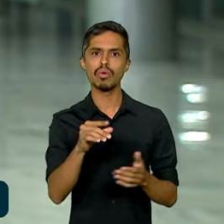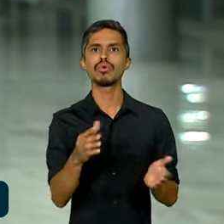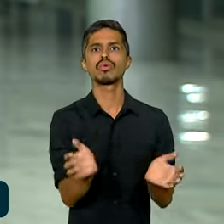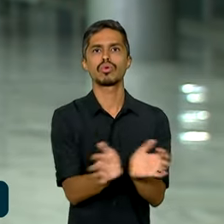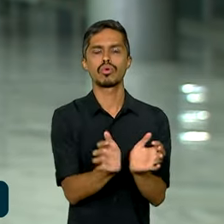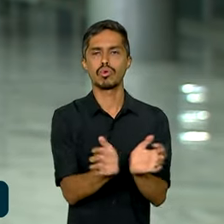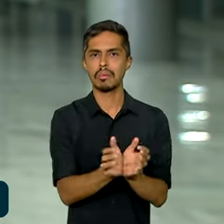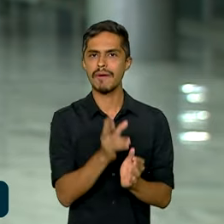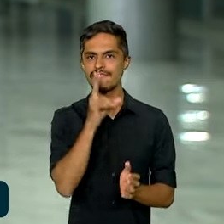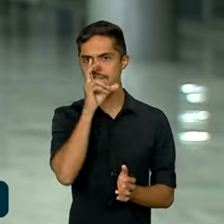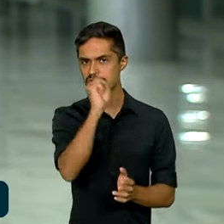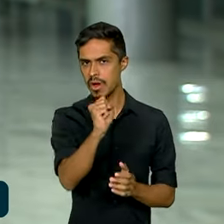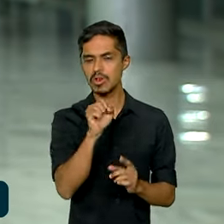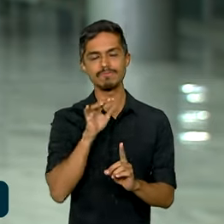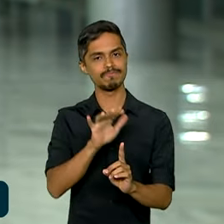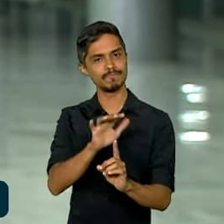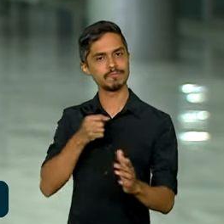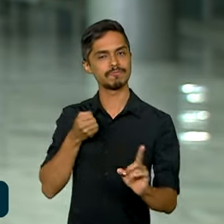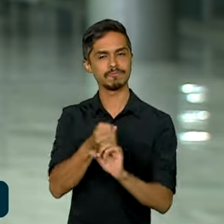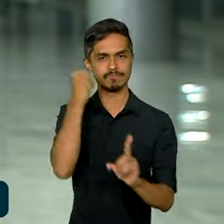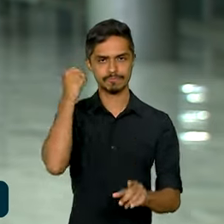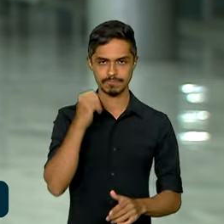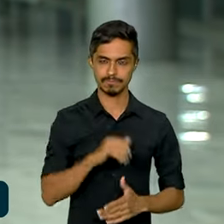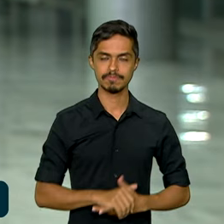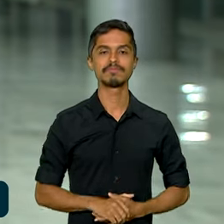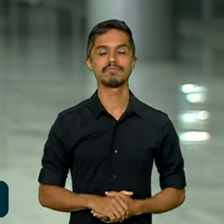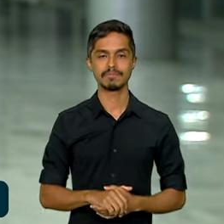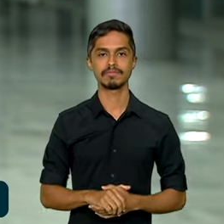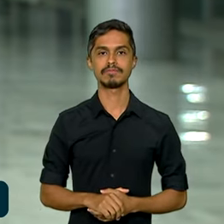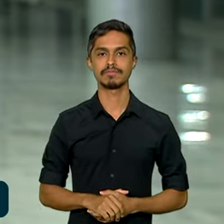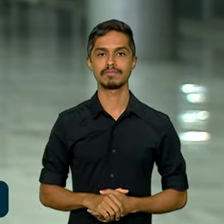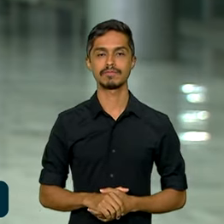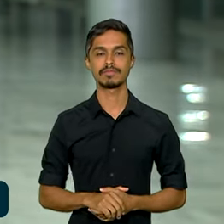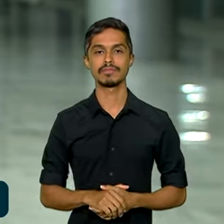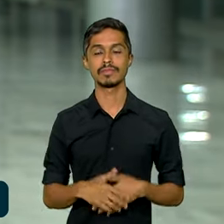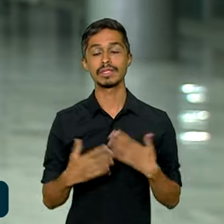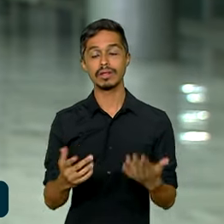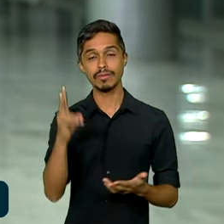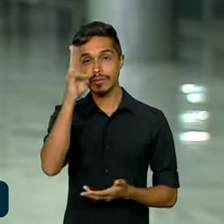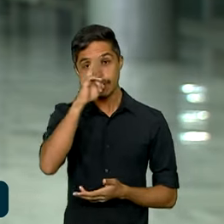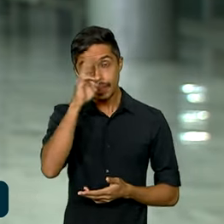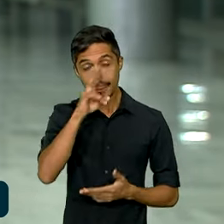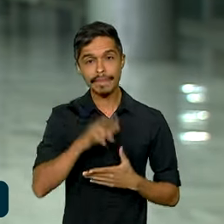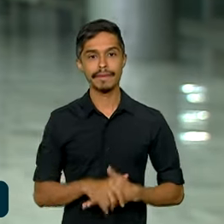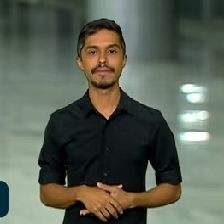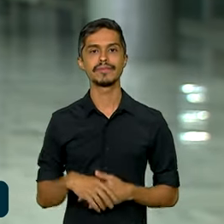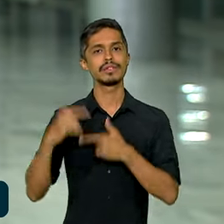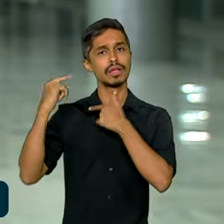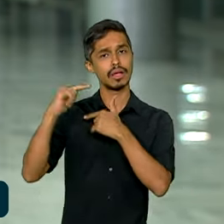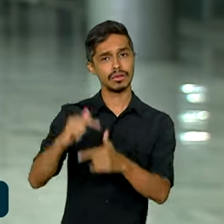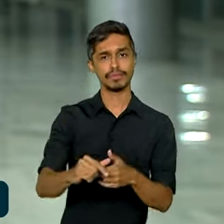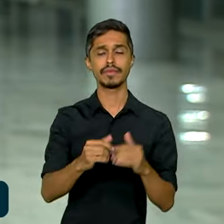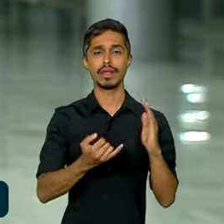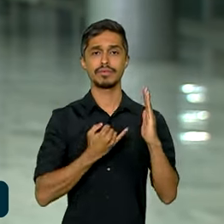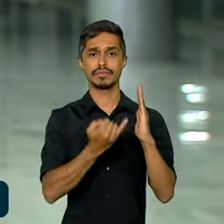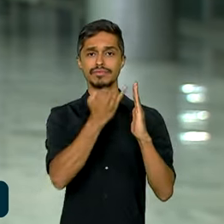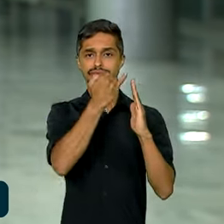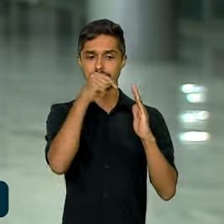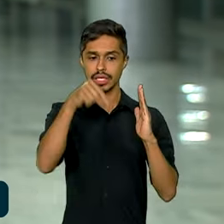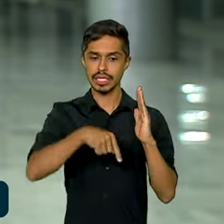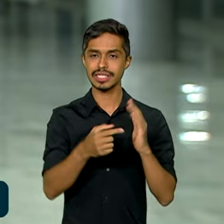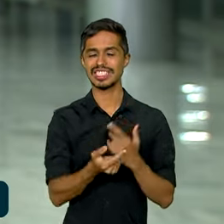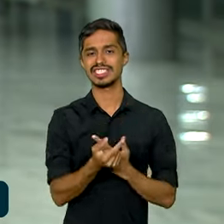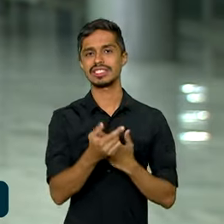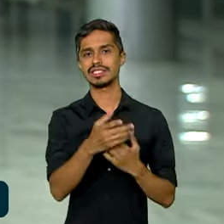forte peso no bolso do consumidor brasileiro. A gente lembra que, tradicionalmente, a inflação desses